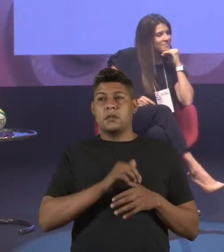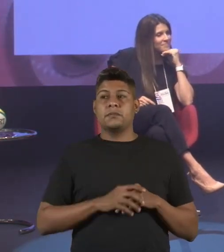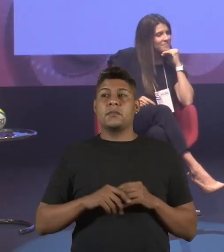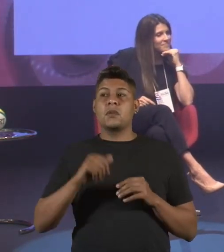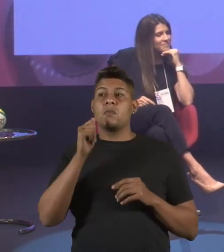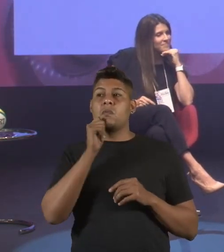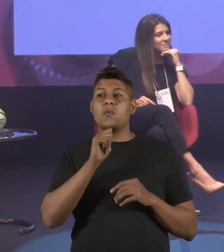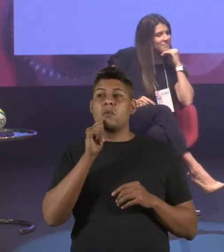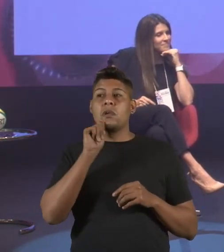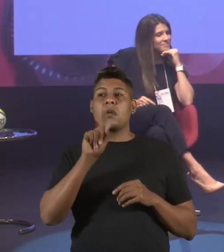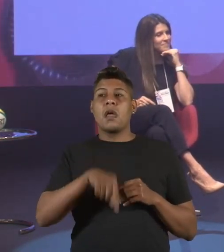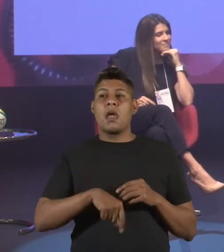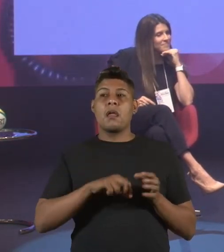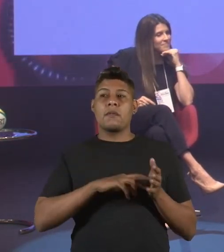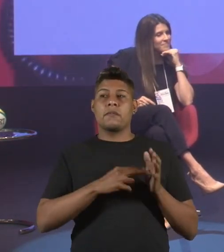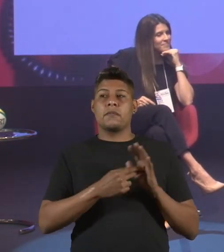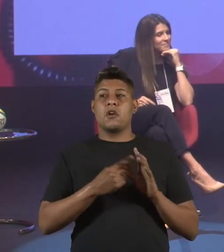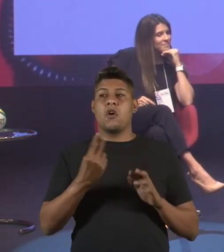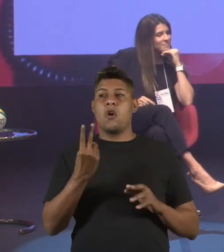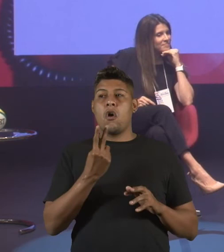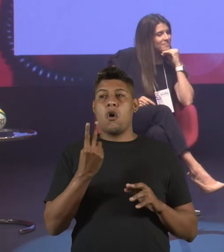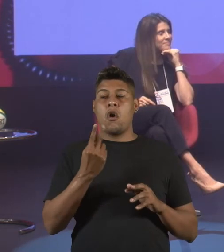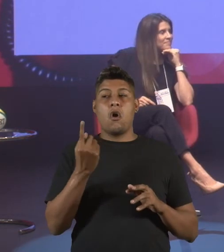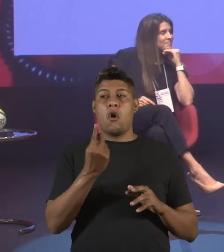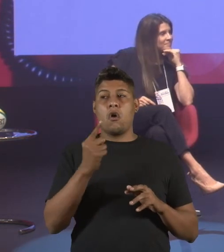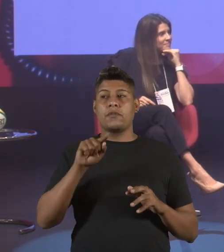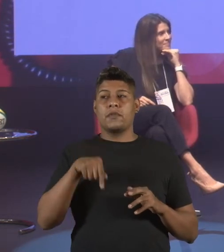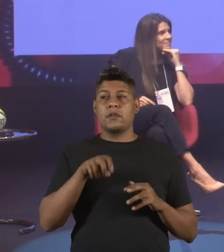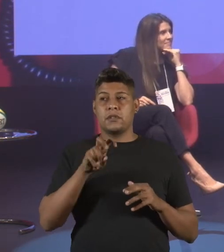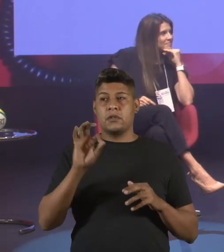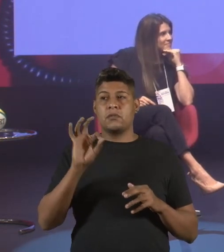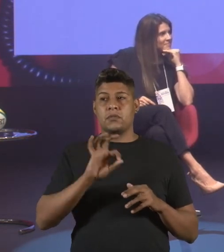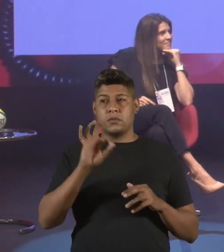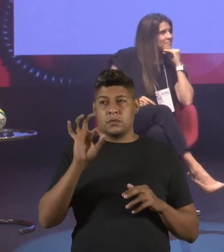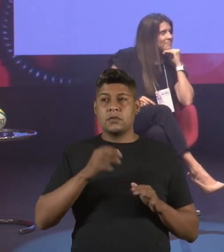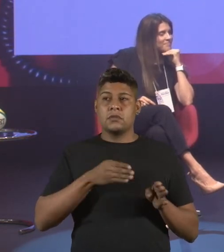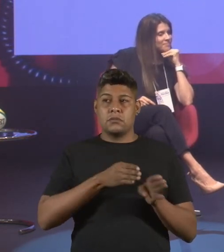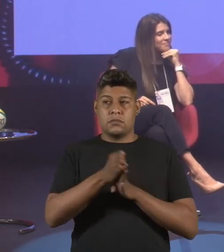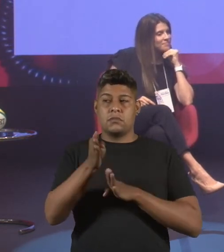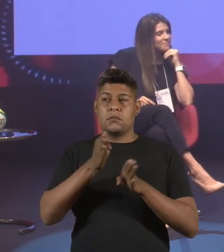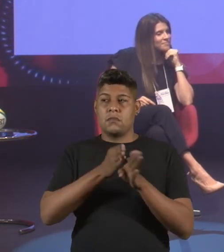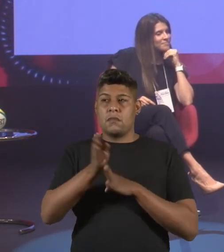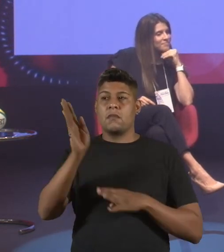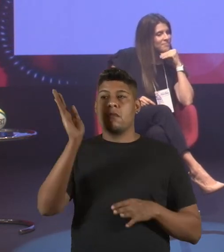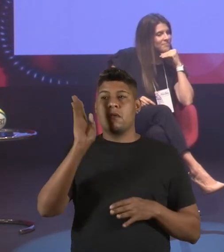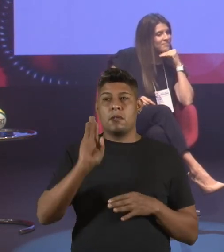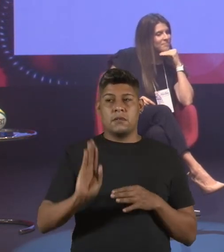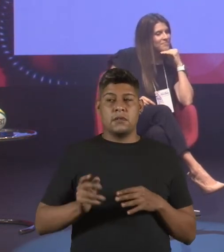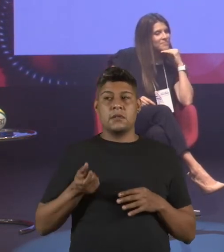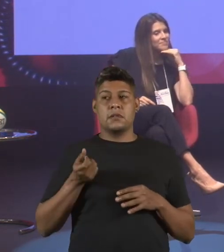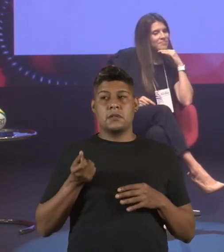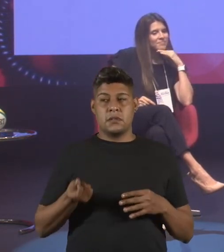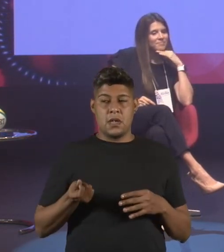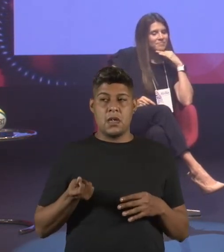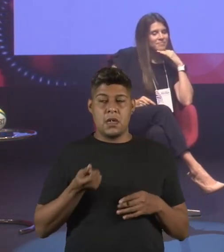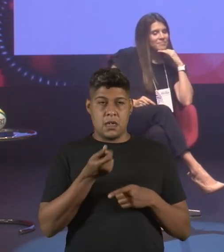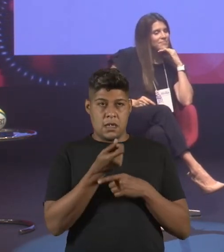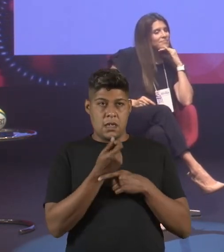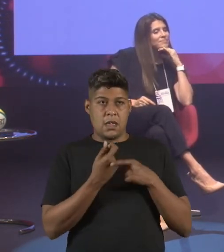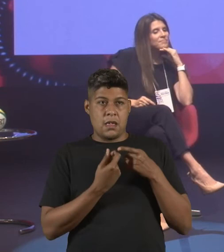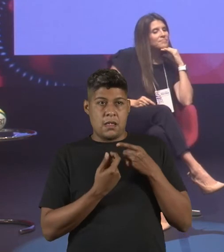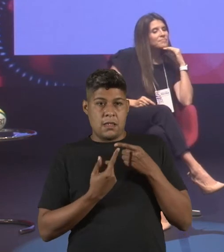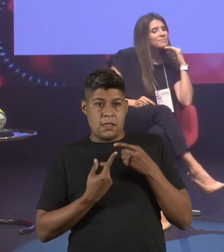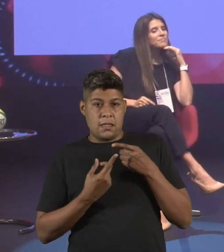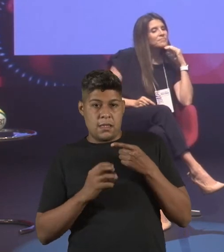Mulheres representam apenas 11,5% das posições em conselhos no Brasil. E seis em cada dez